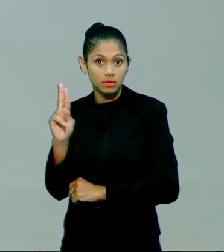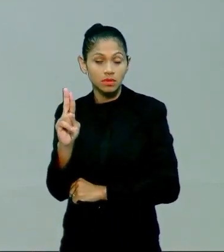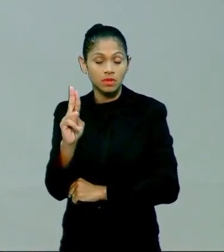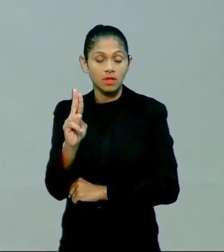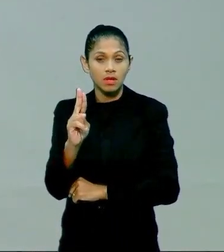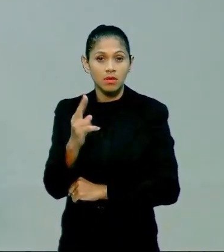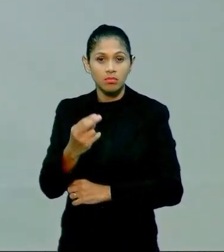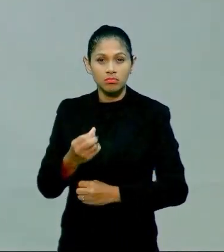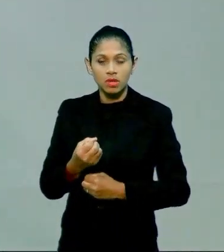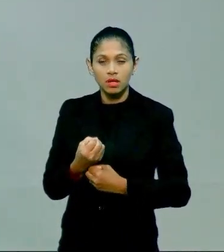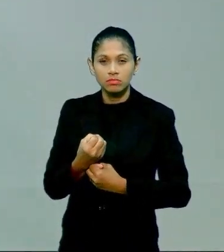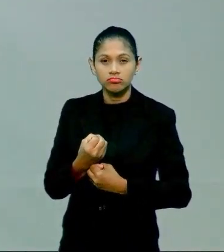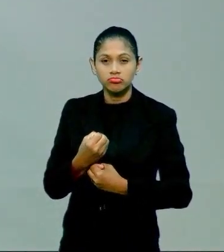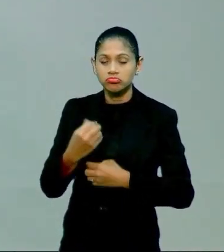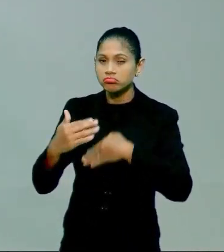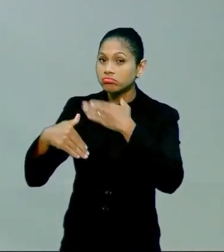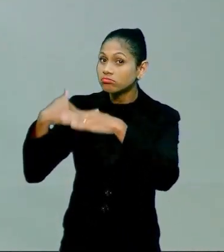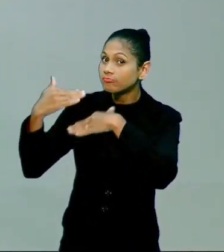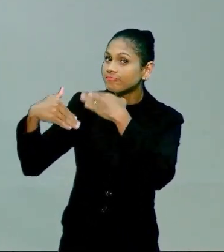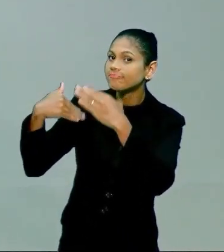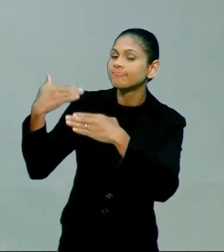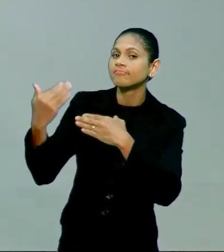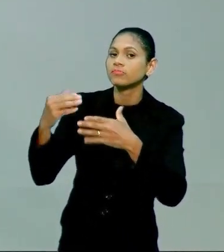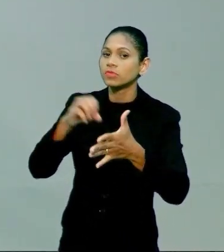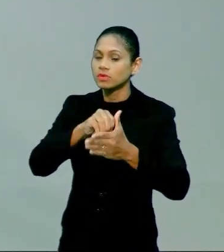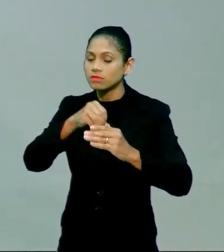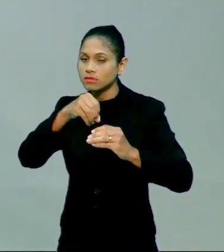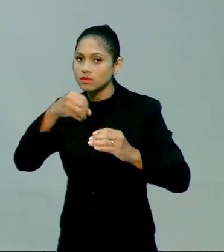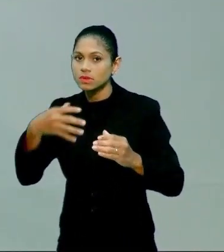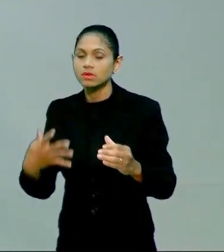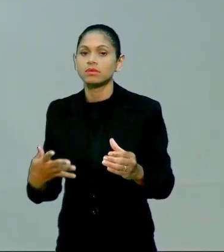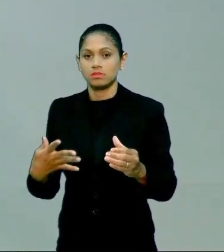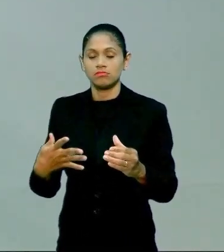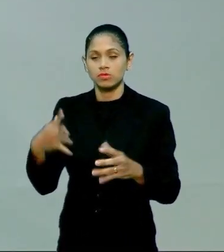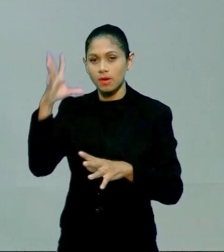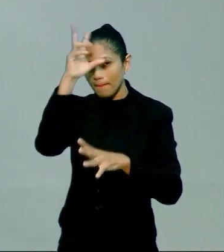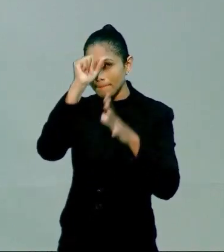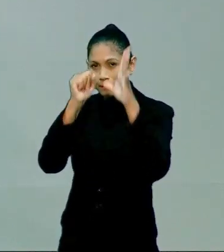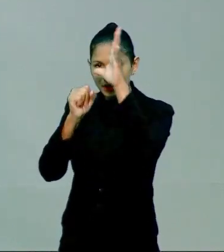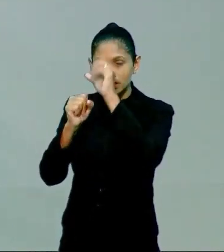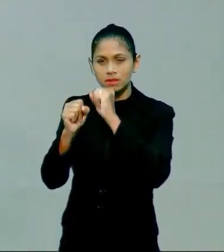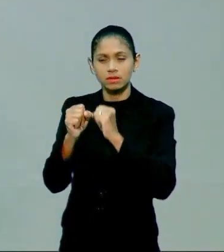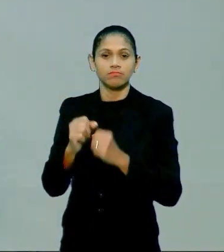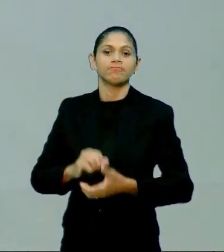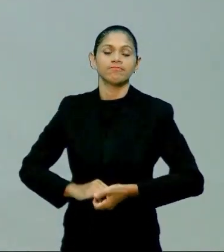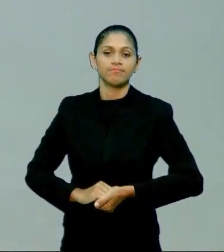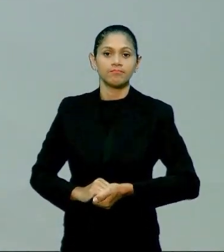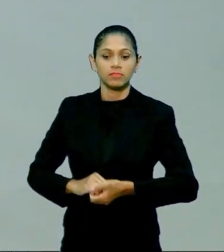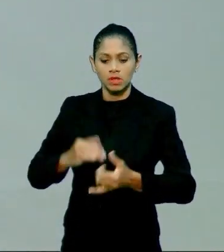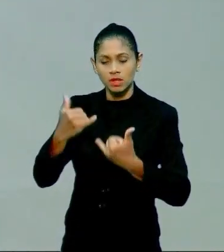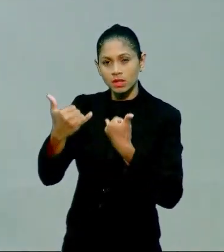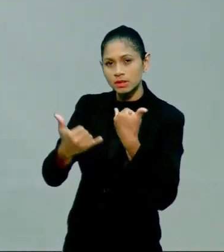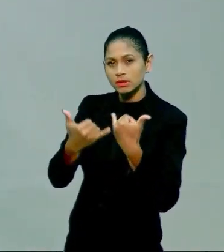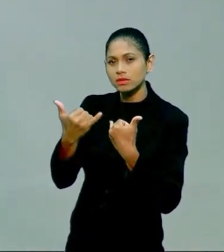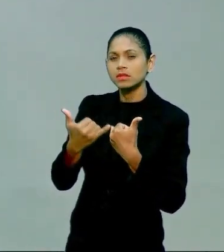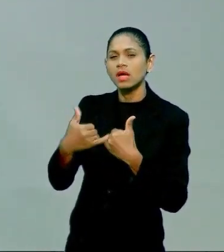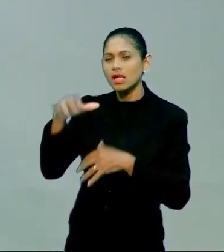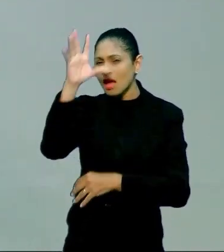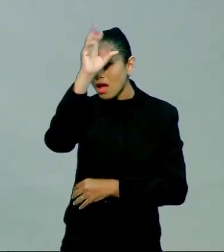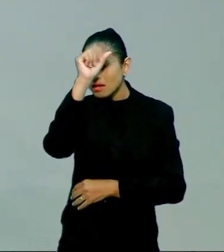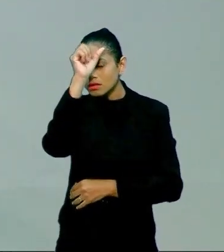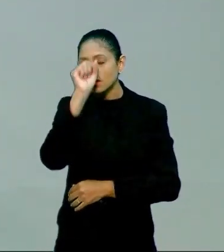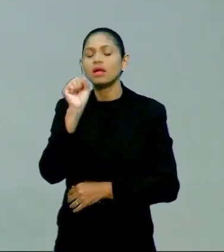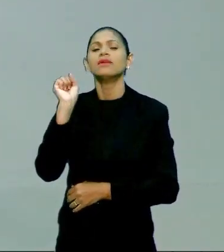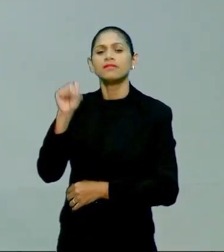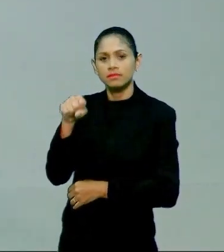de aprendizado. Quando eu digo é brincando que se aprende, é porque é verdade, a gente às vezes vai levando as coisas na esportiva,